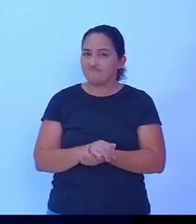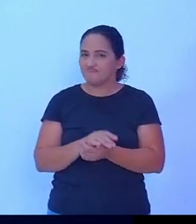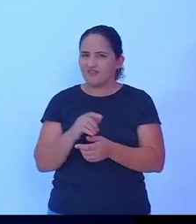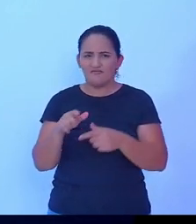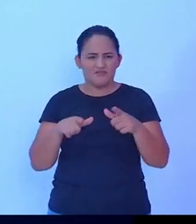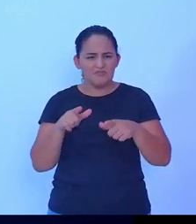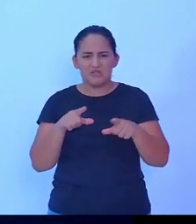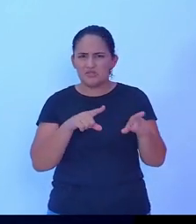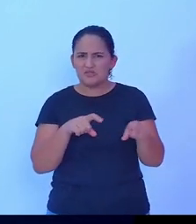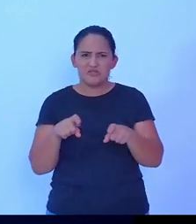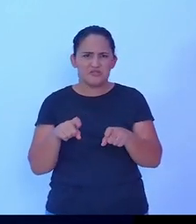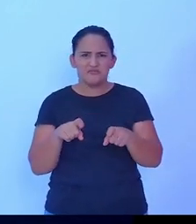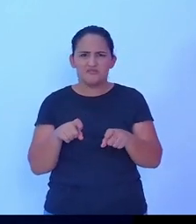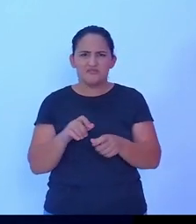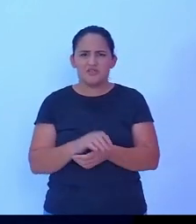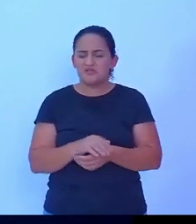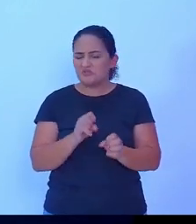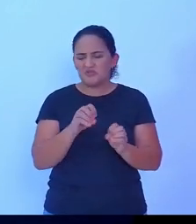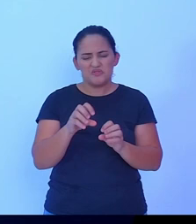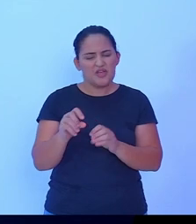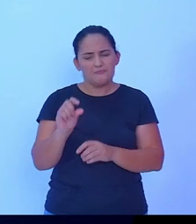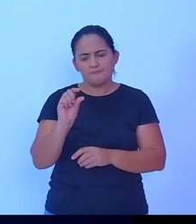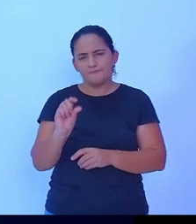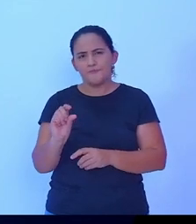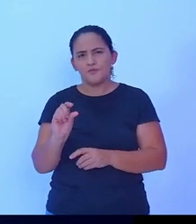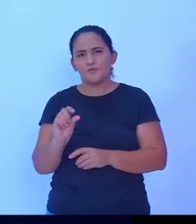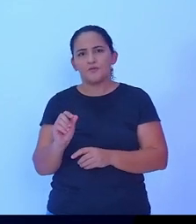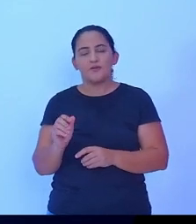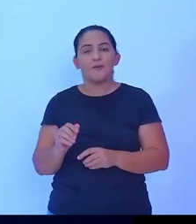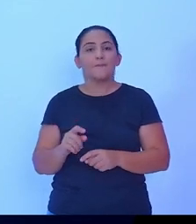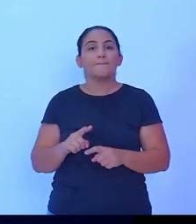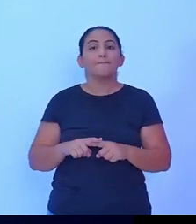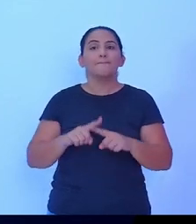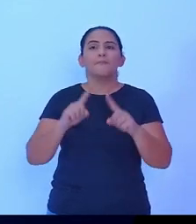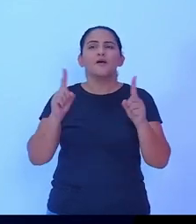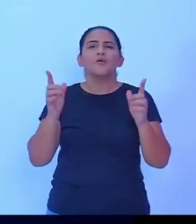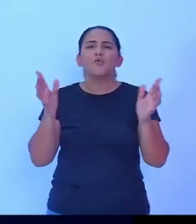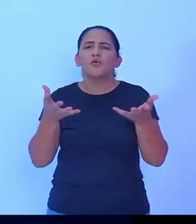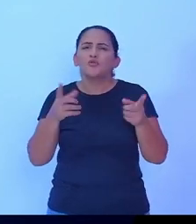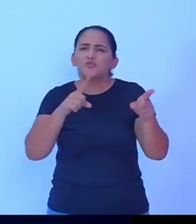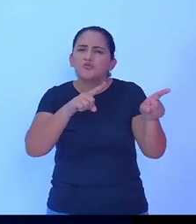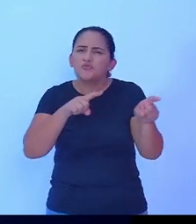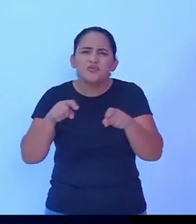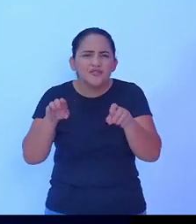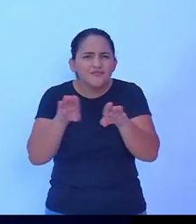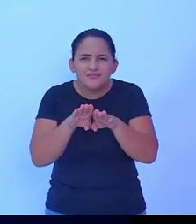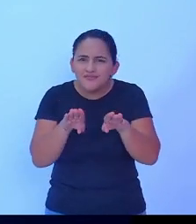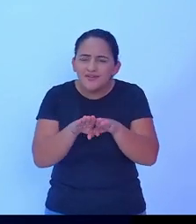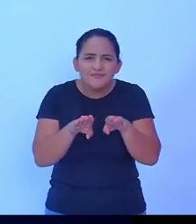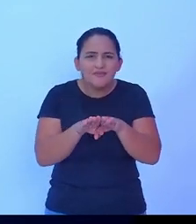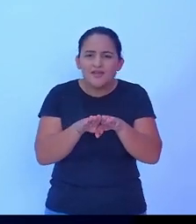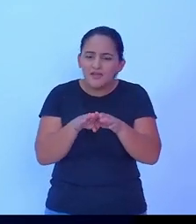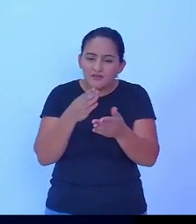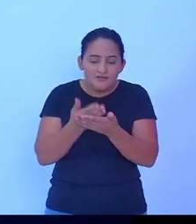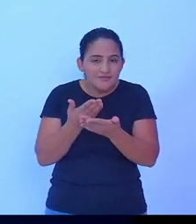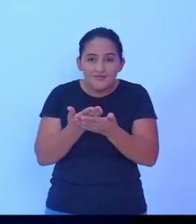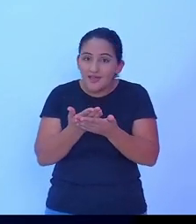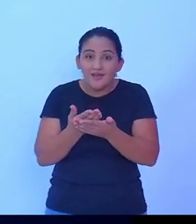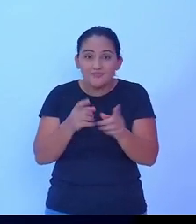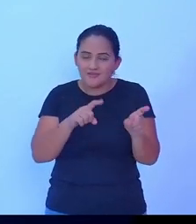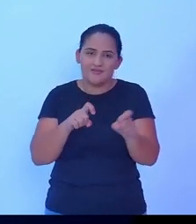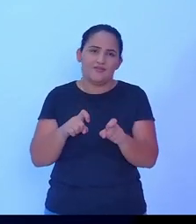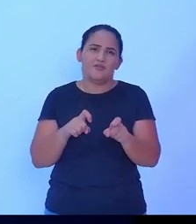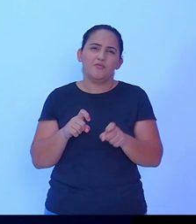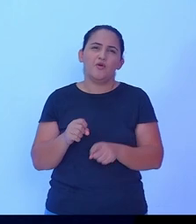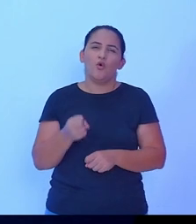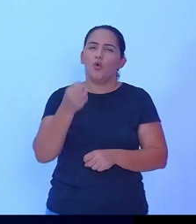não pude estudar muito, mas hoje o homem, para trabalhar no campo, ele precisa de estudar para ele voltar para o campo. Por quê? hoje 80